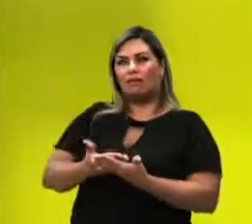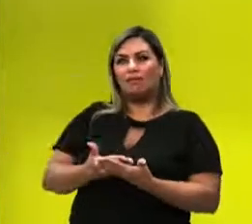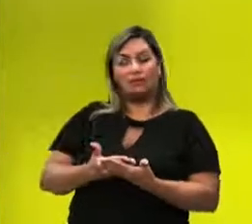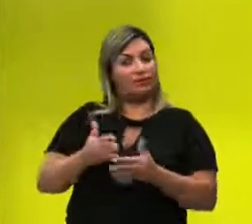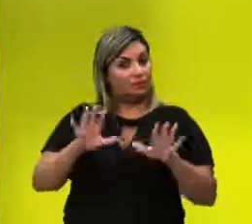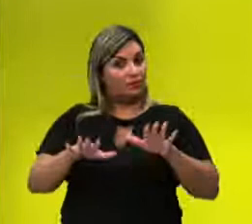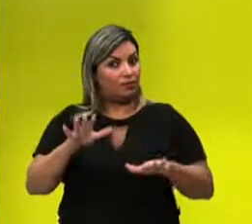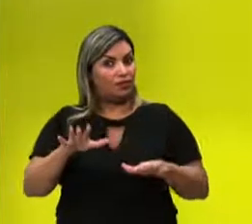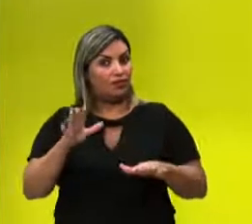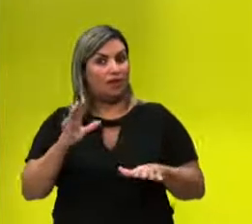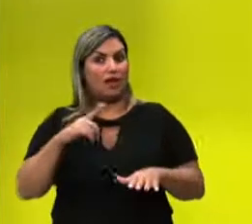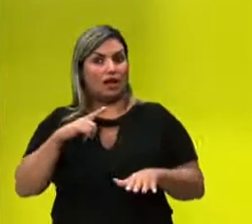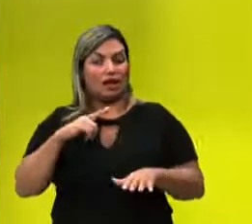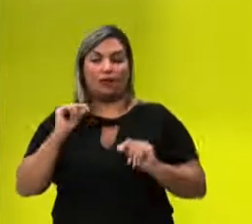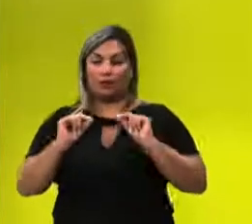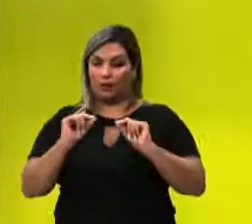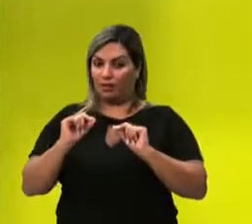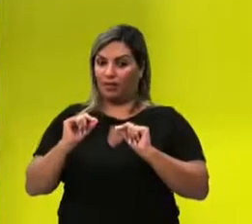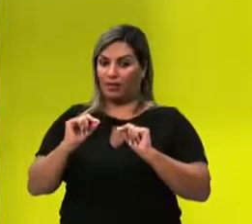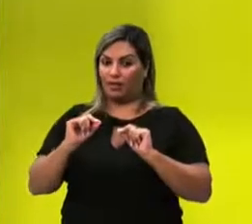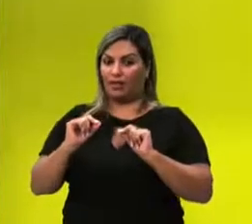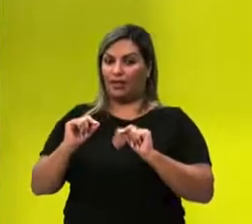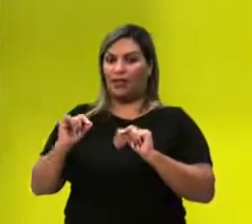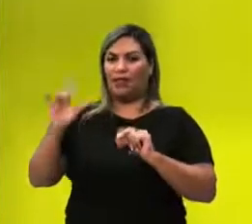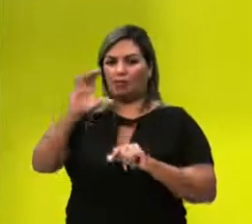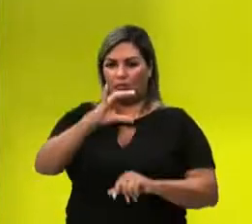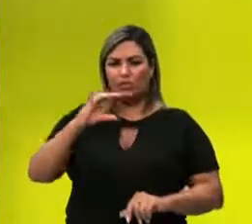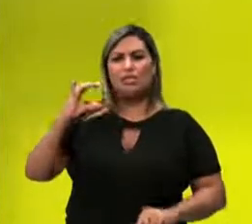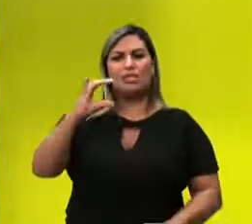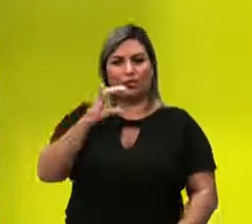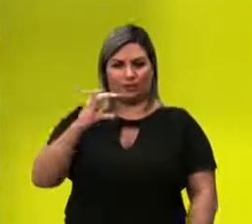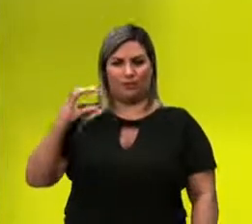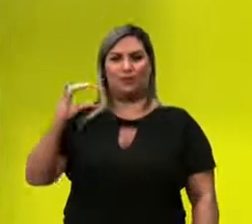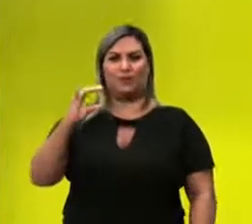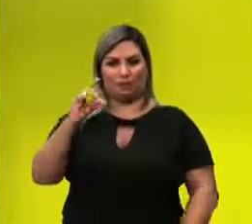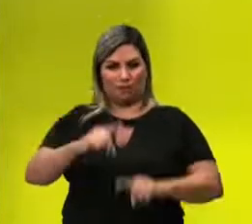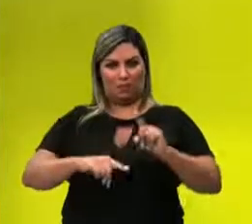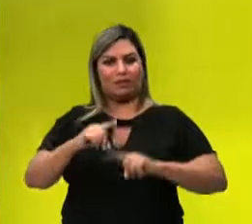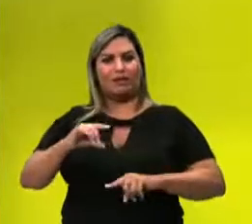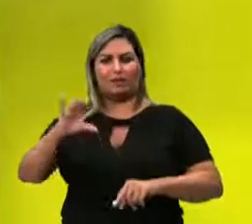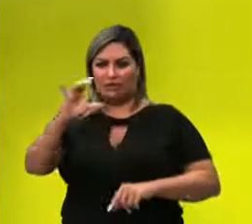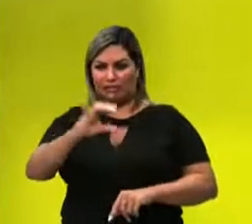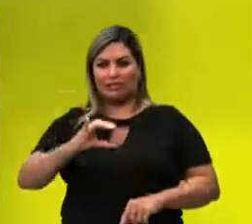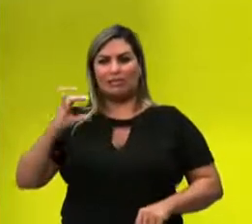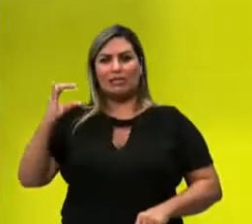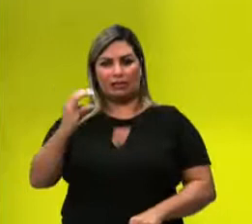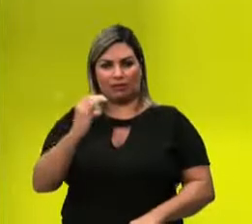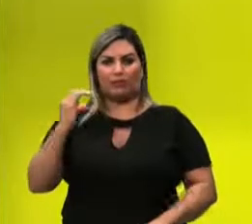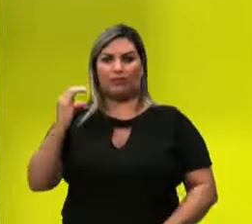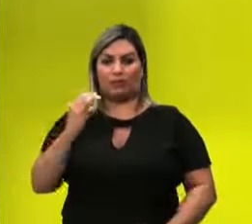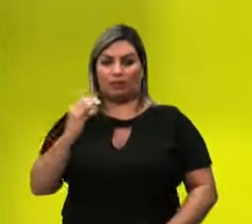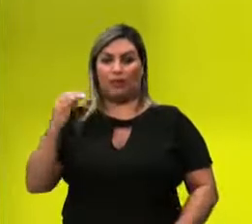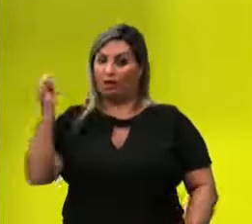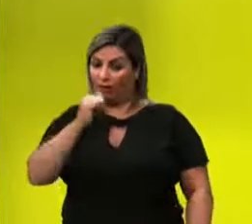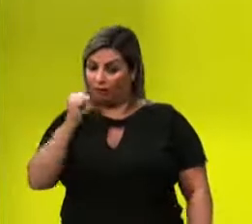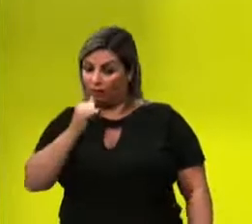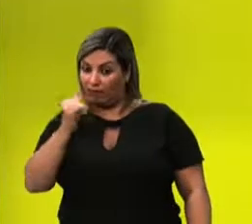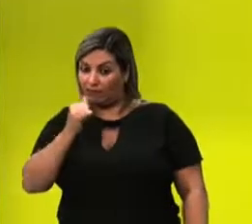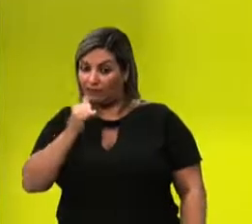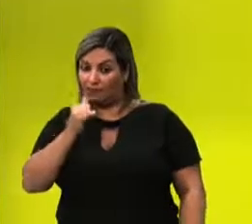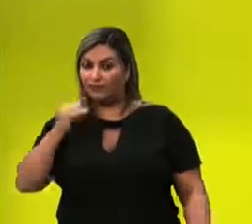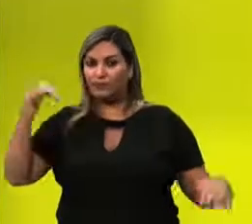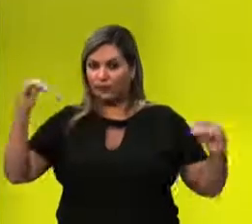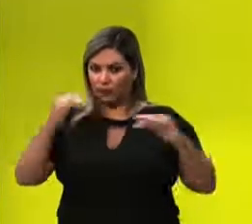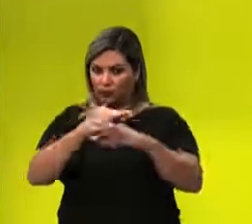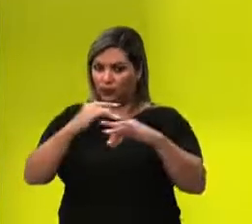a matéria, ela é cíclica. O fluxo de matéria é cíclico. Enquanto que a energia, o